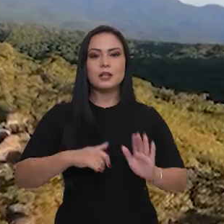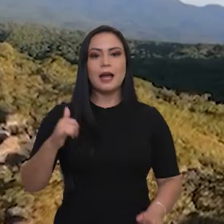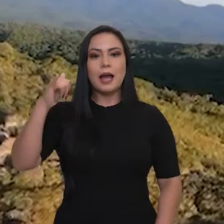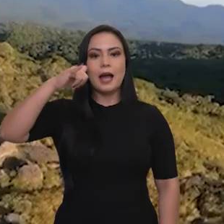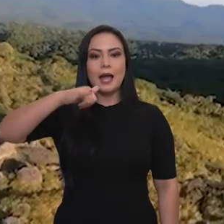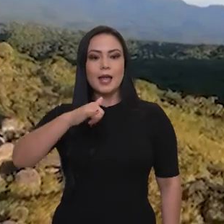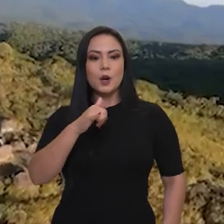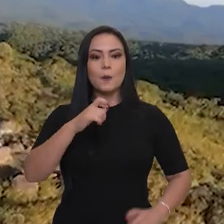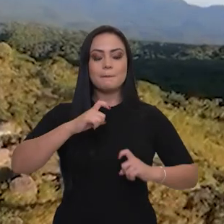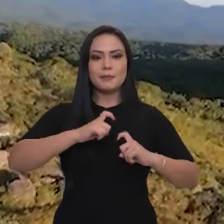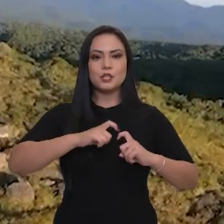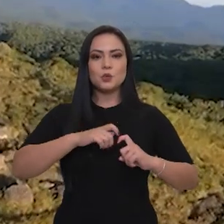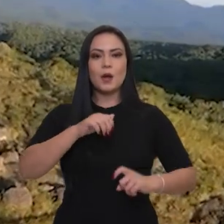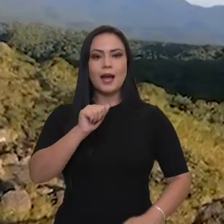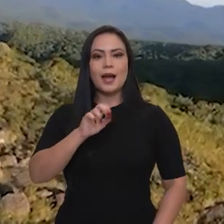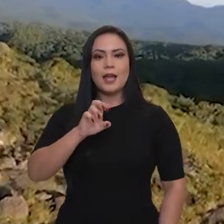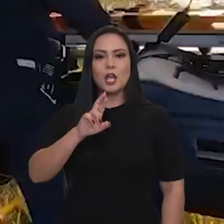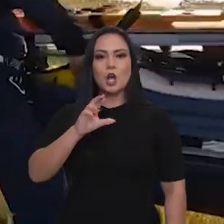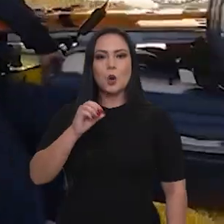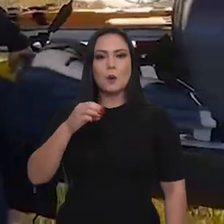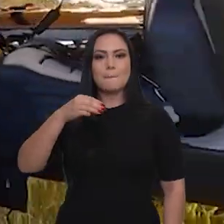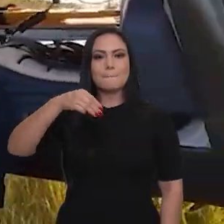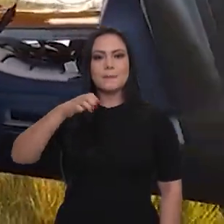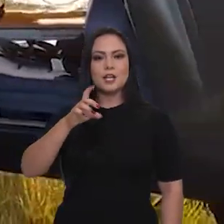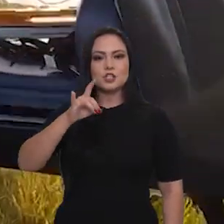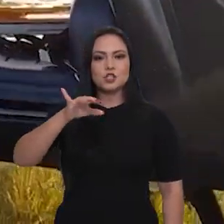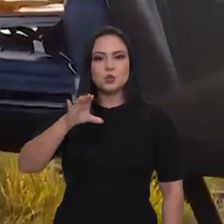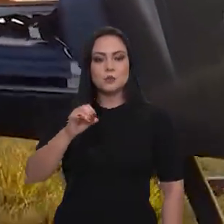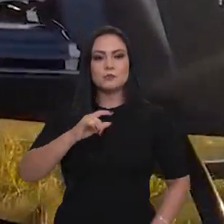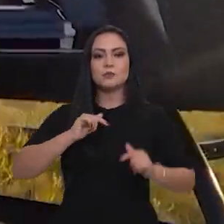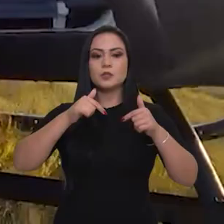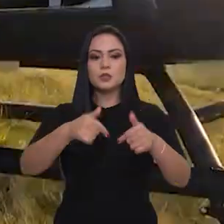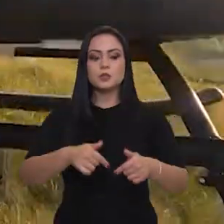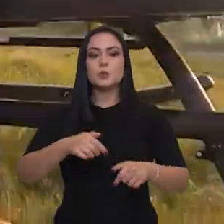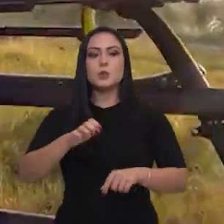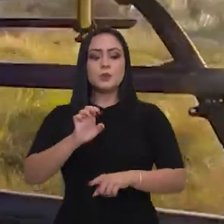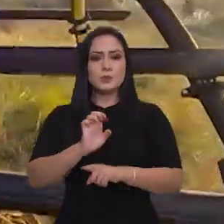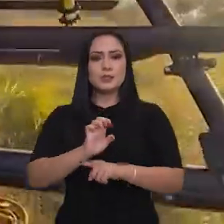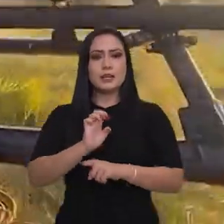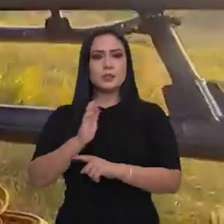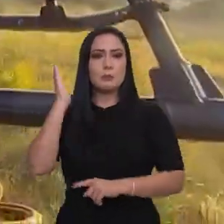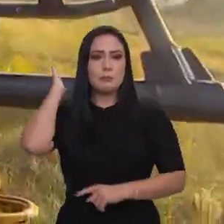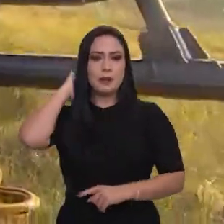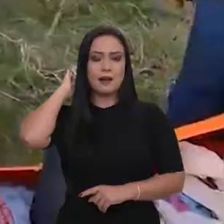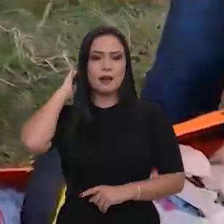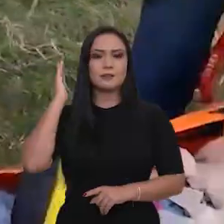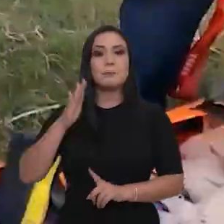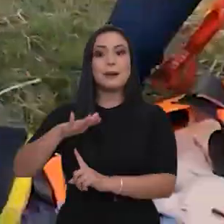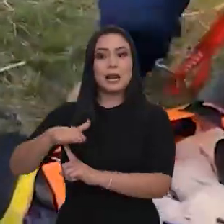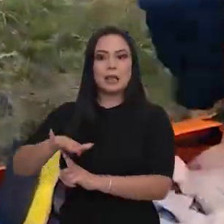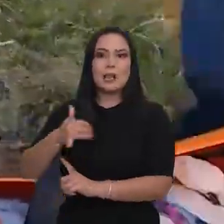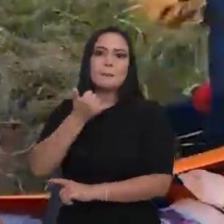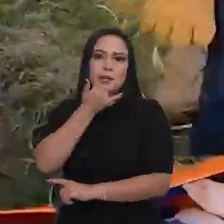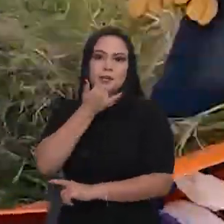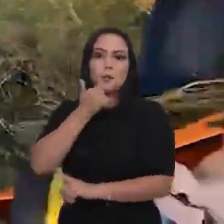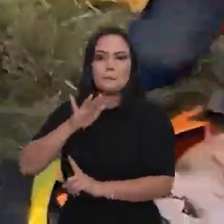temos operando no estado do Pará, do Paraná, perdão, do estado